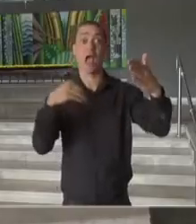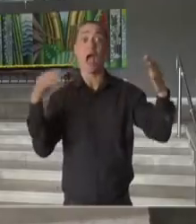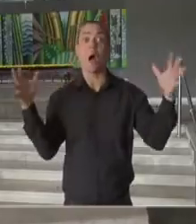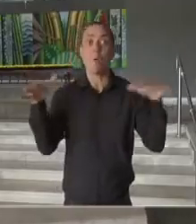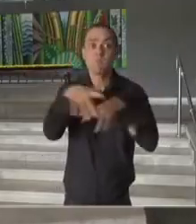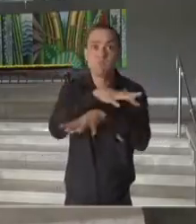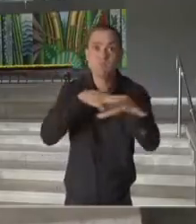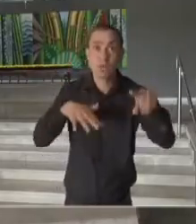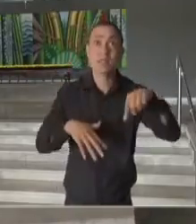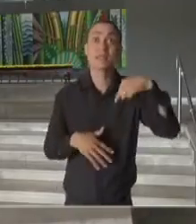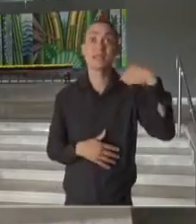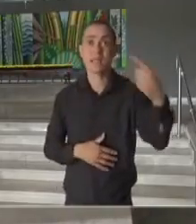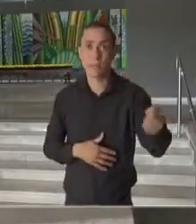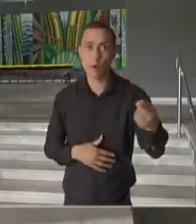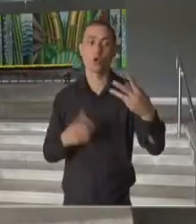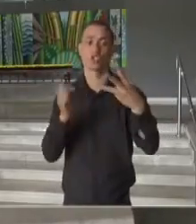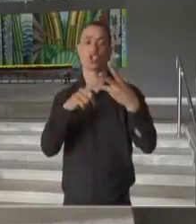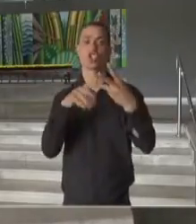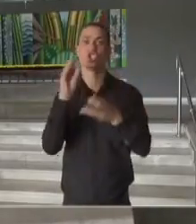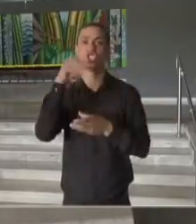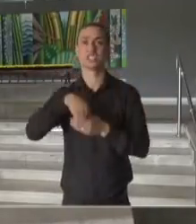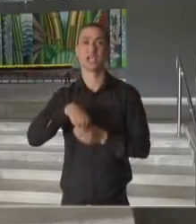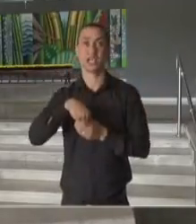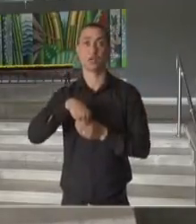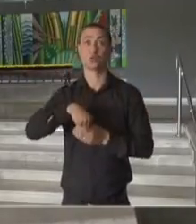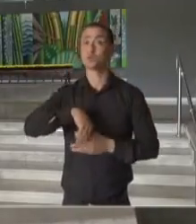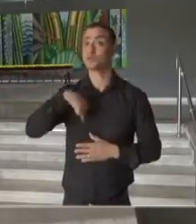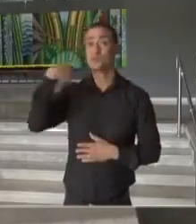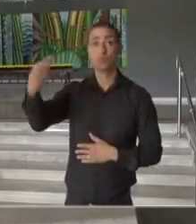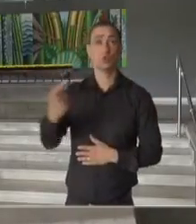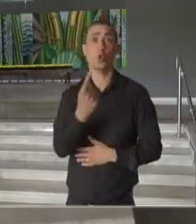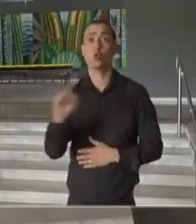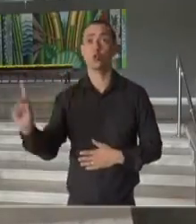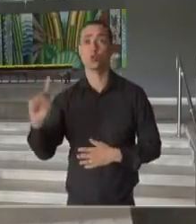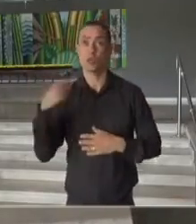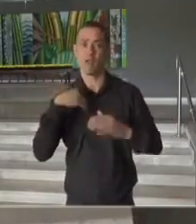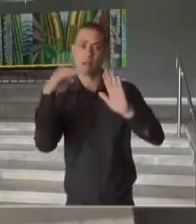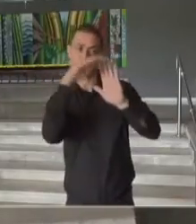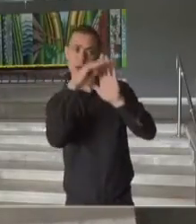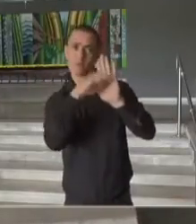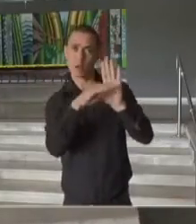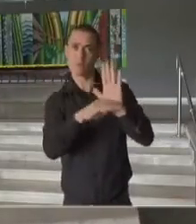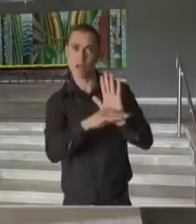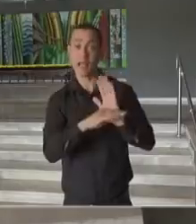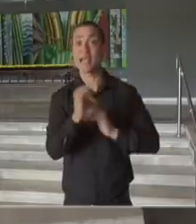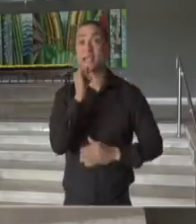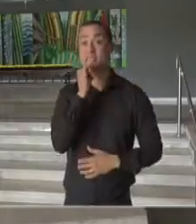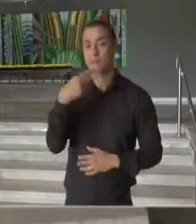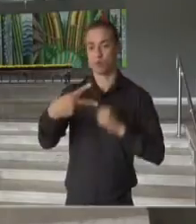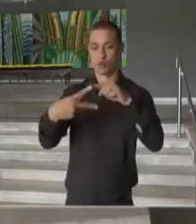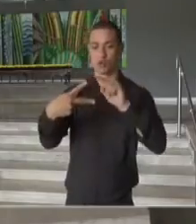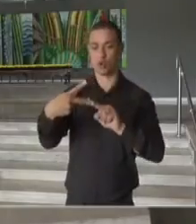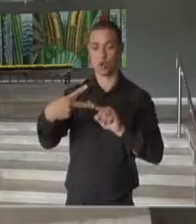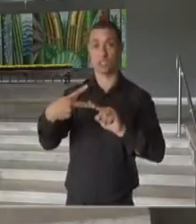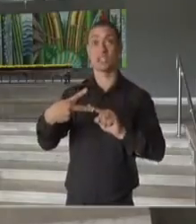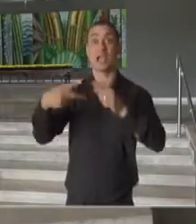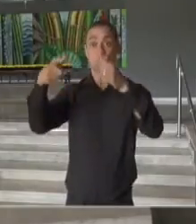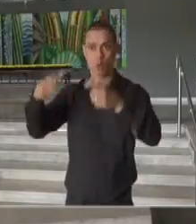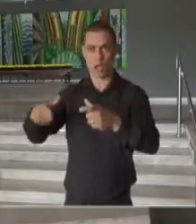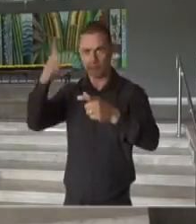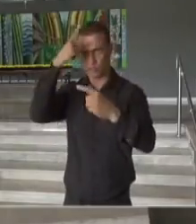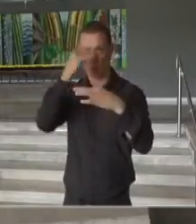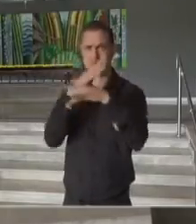para aí entrarmos em ambientes internos. Os dois exemplos, tanto de aglomerações